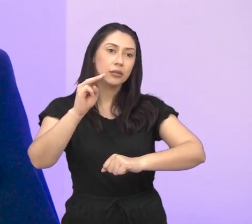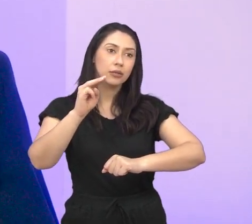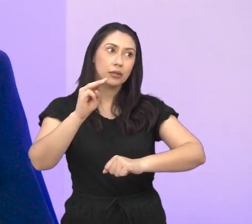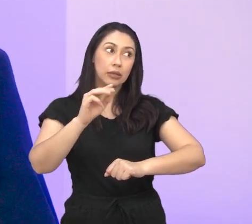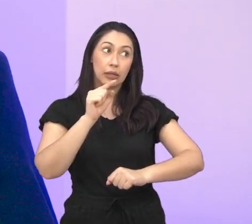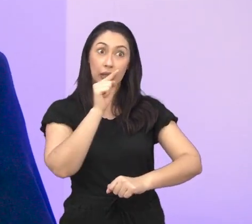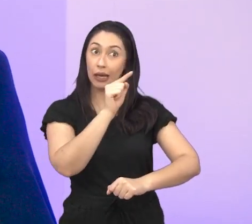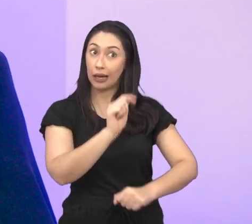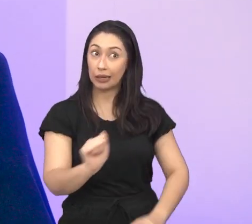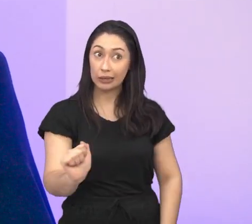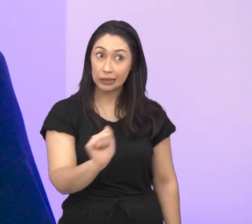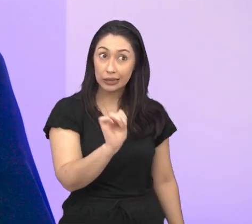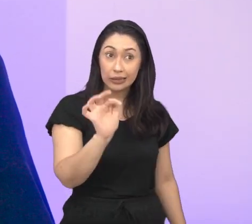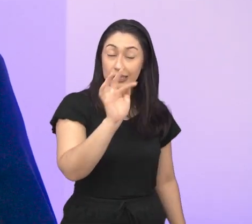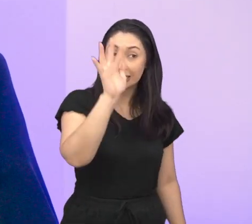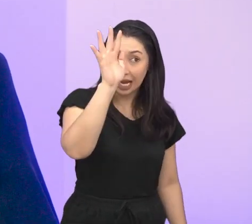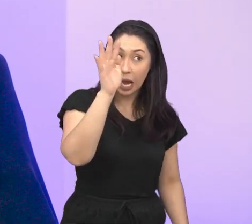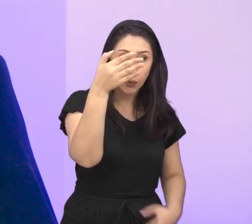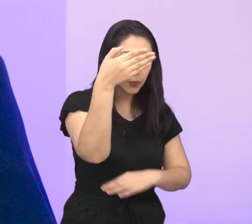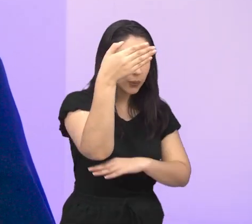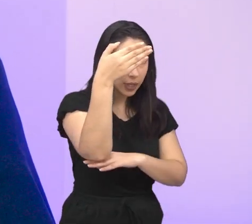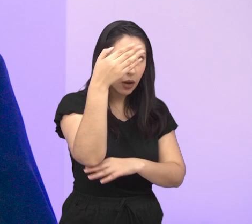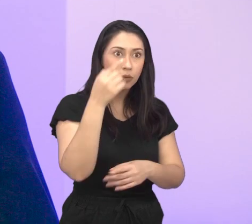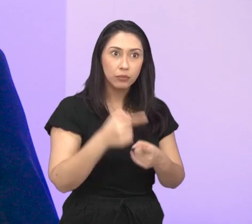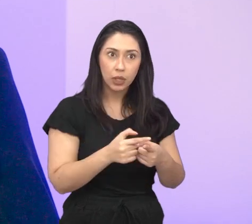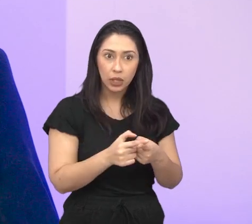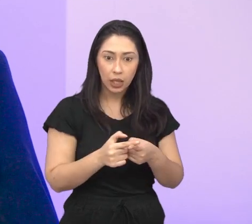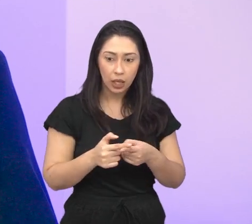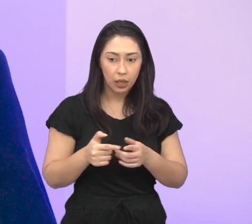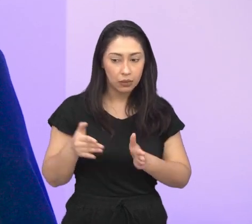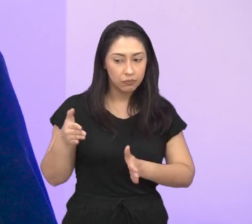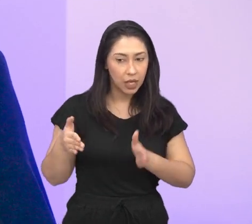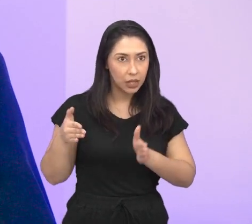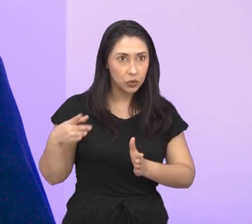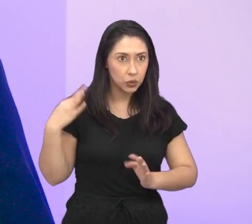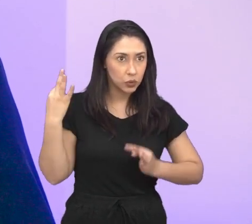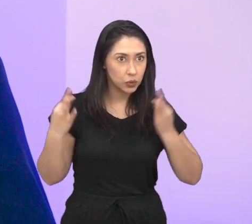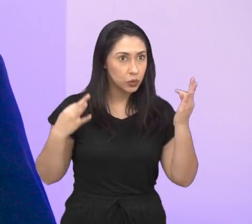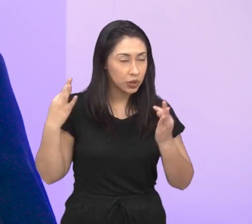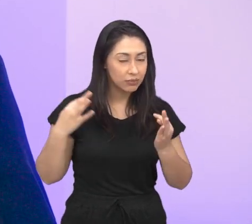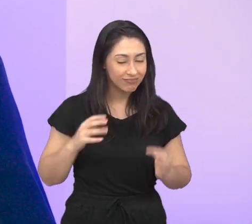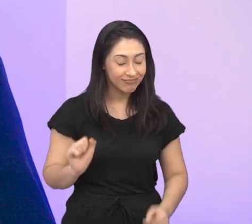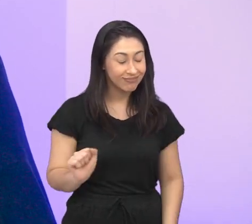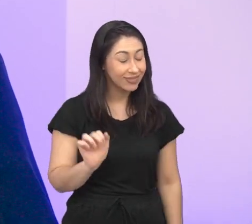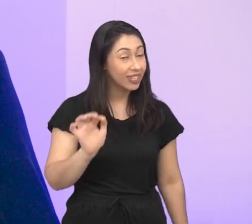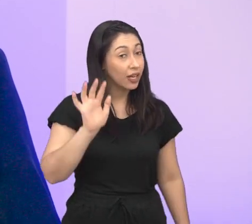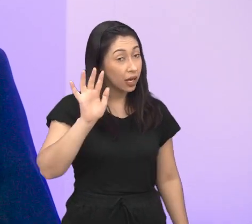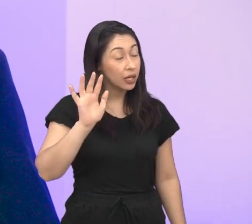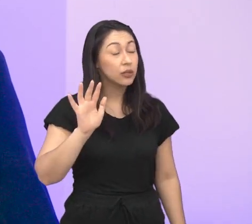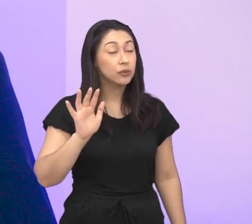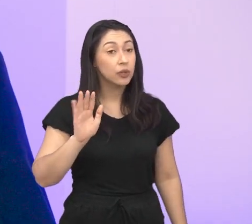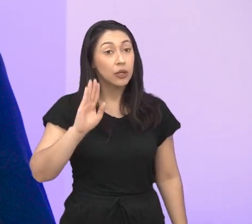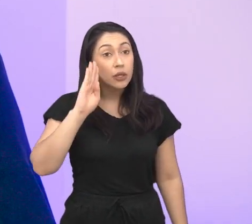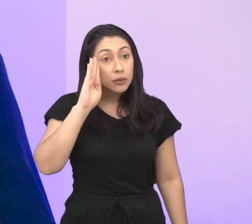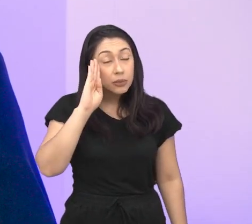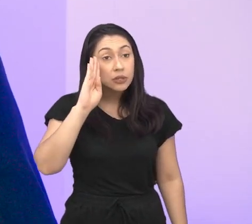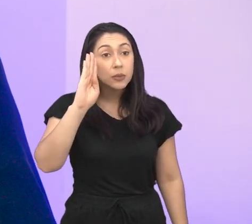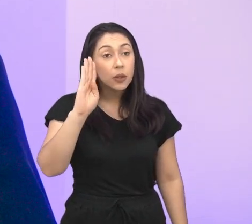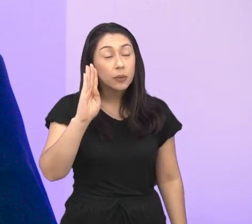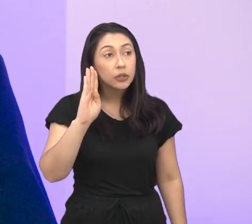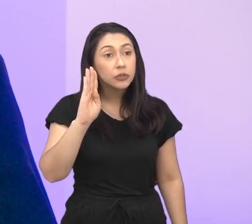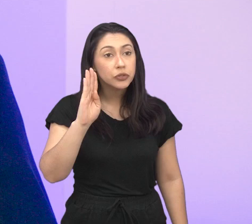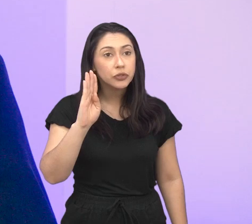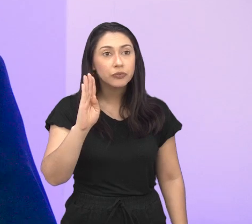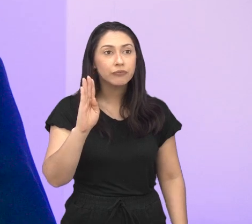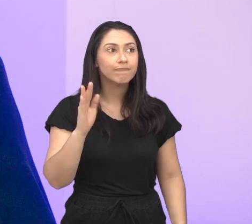além de ser mais caro, né, porque a gente sabe que a sazonalidade, ela deixa o turismo um pouco mais caro também, principalmente as